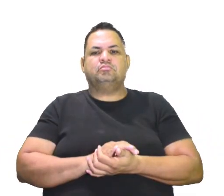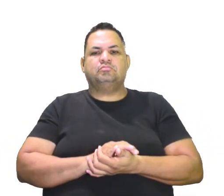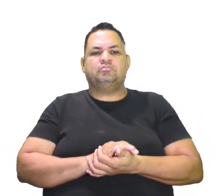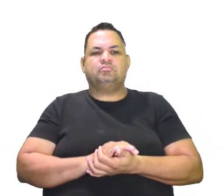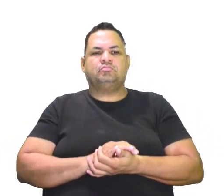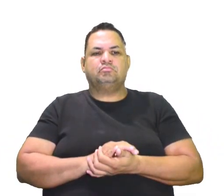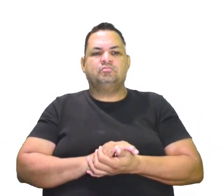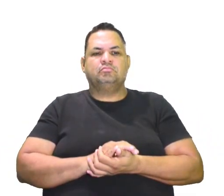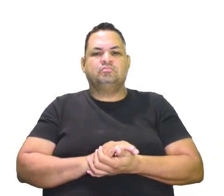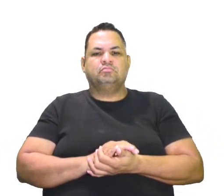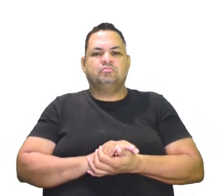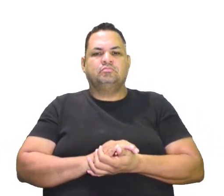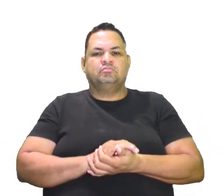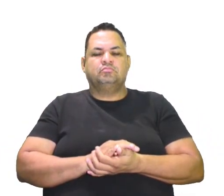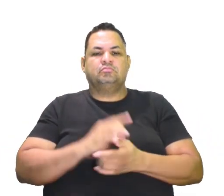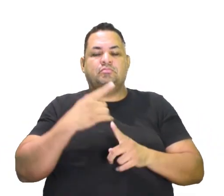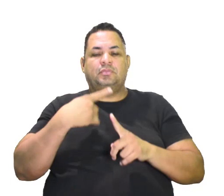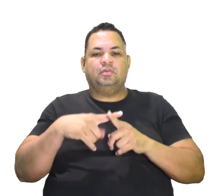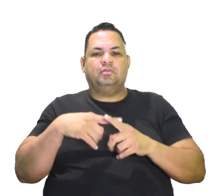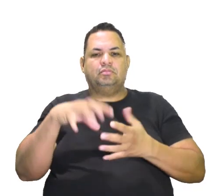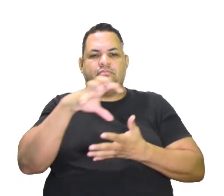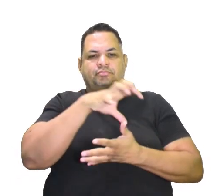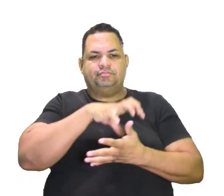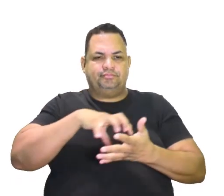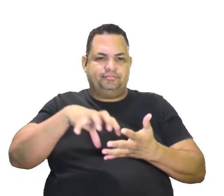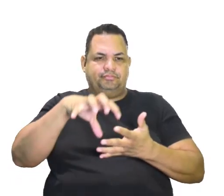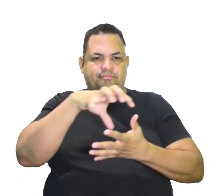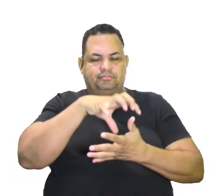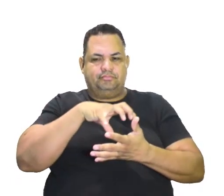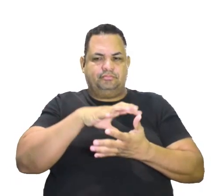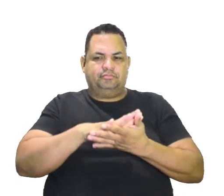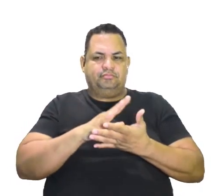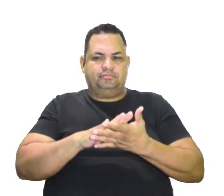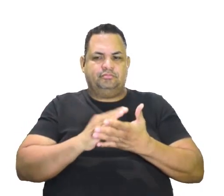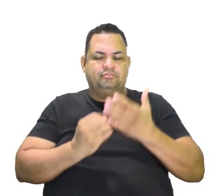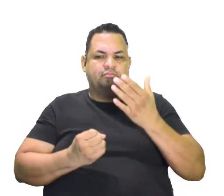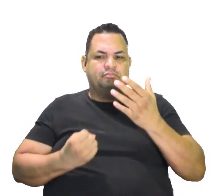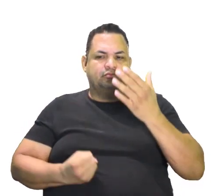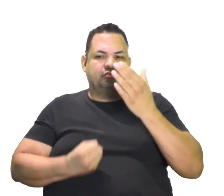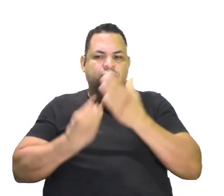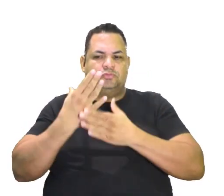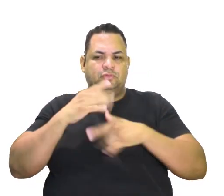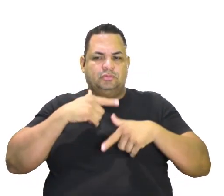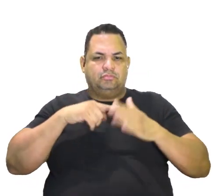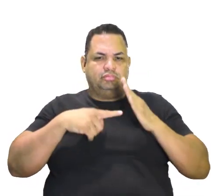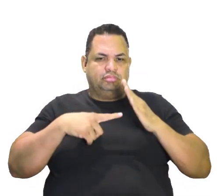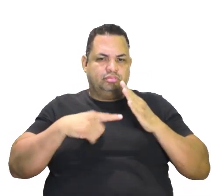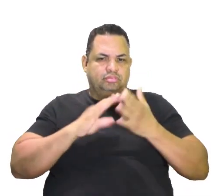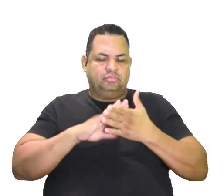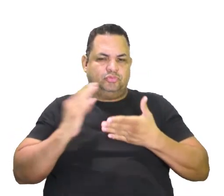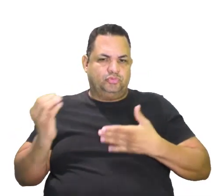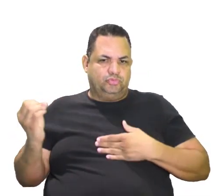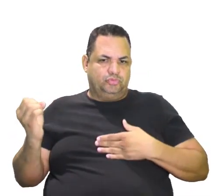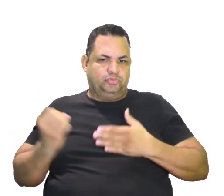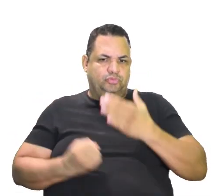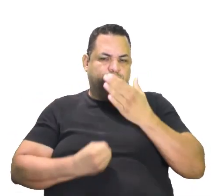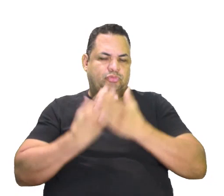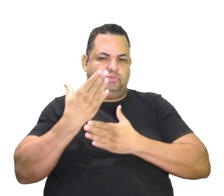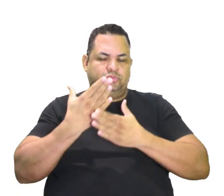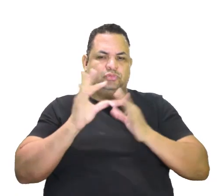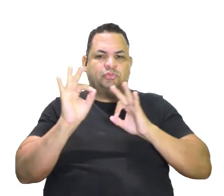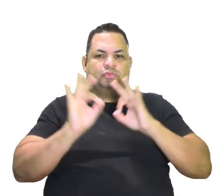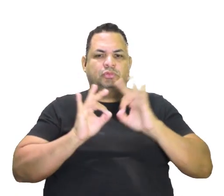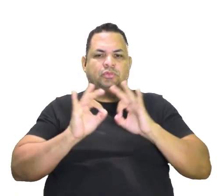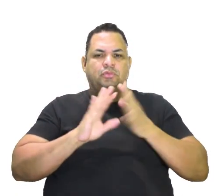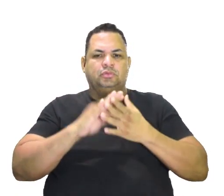Que é devido à revolução, ao surgimento de novas máquinas, né? Então, o operário tem que se